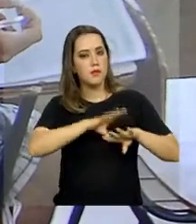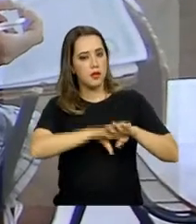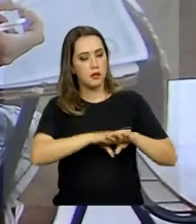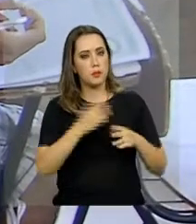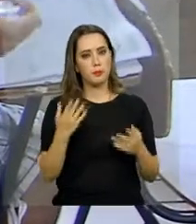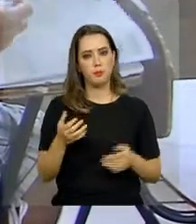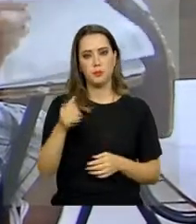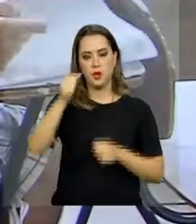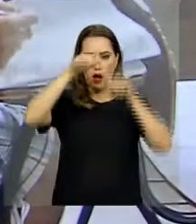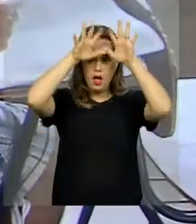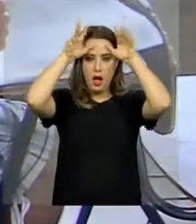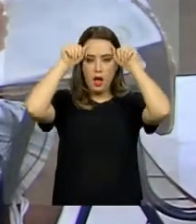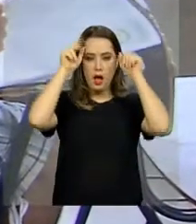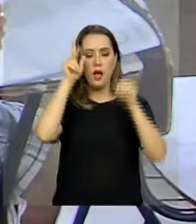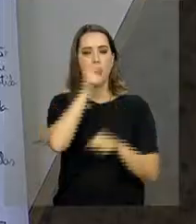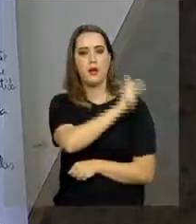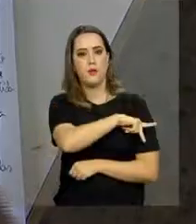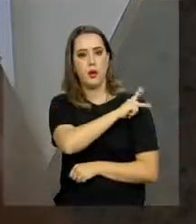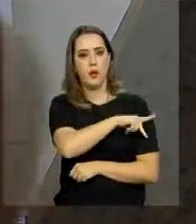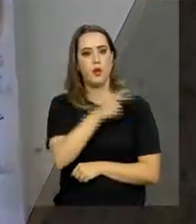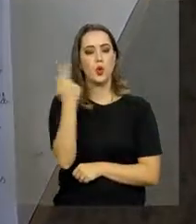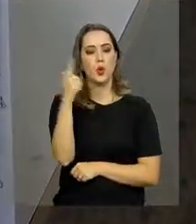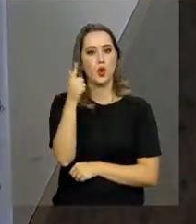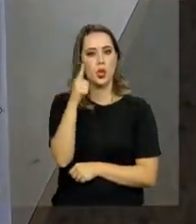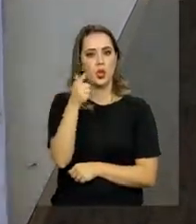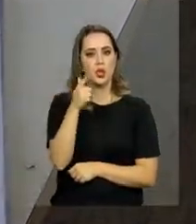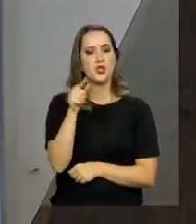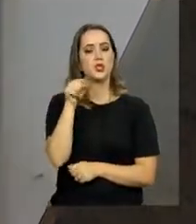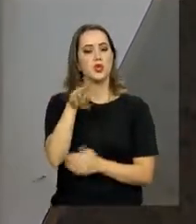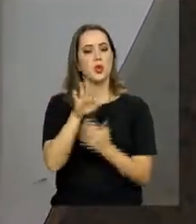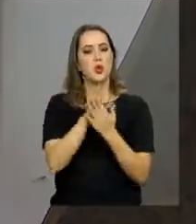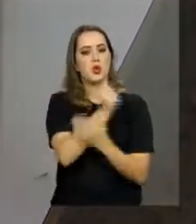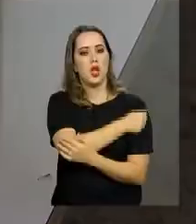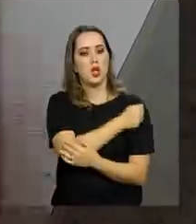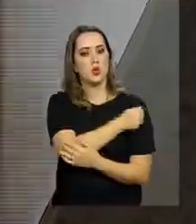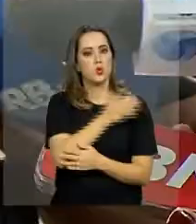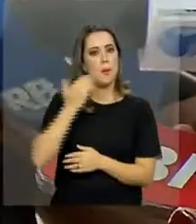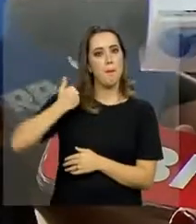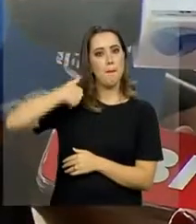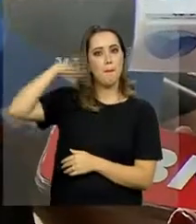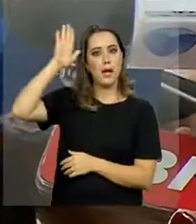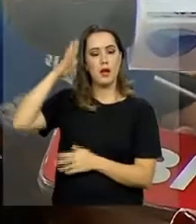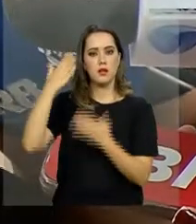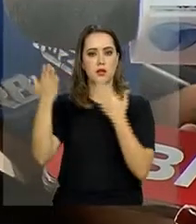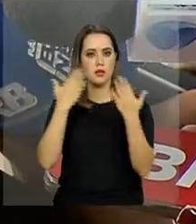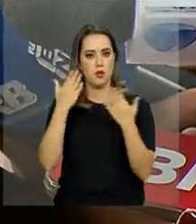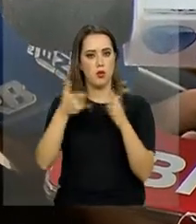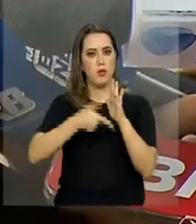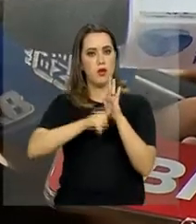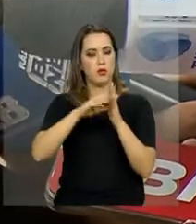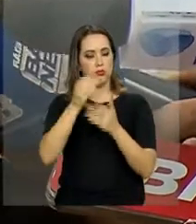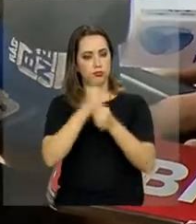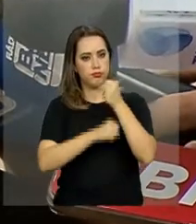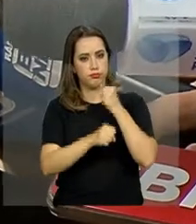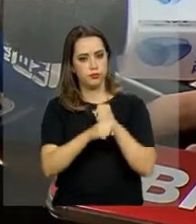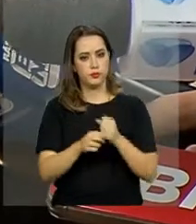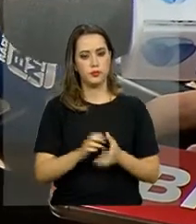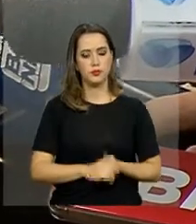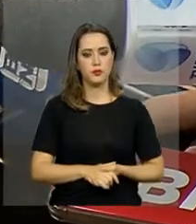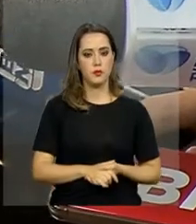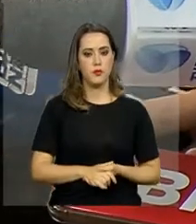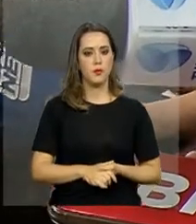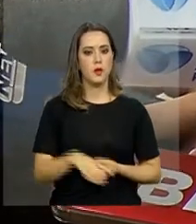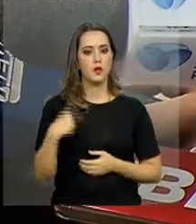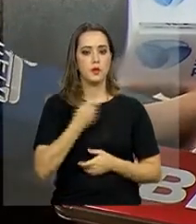Estados como Acre, Piauí e Goiás se destacaram pelos estudantes terem aprendido mais que nas edições anteriores do Saeb. Nós